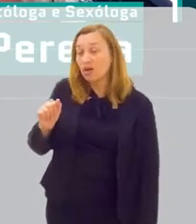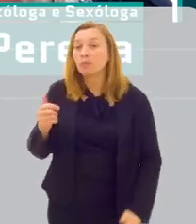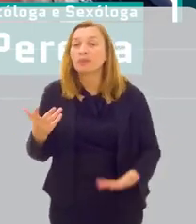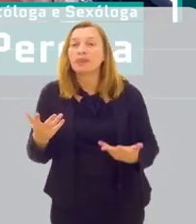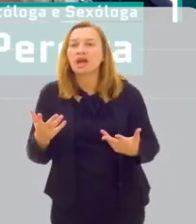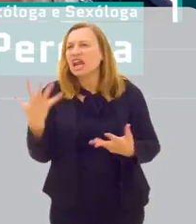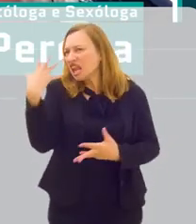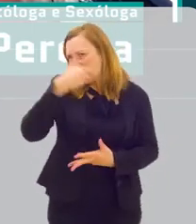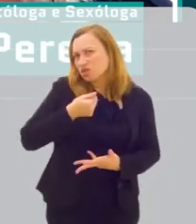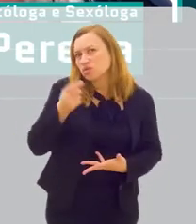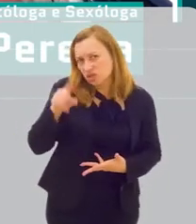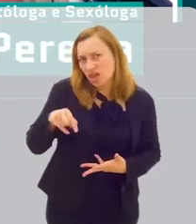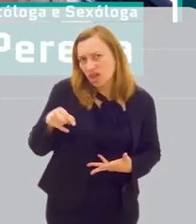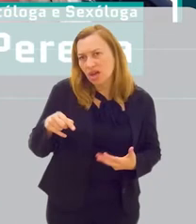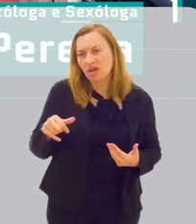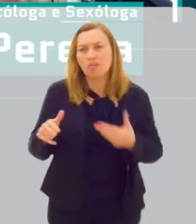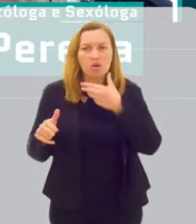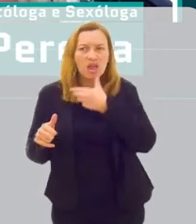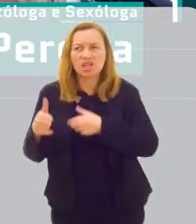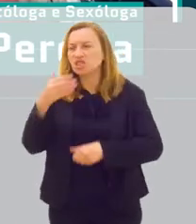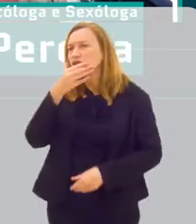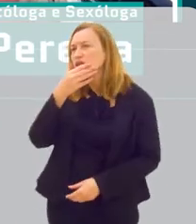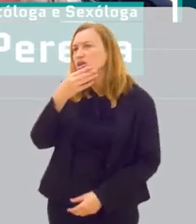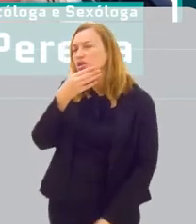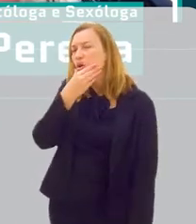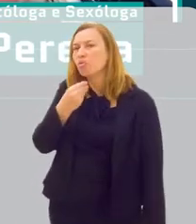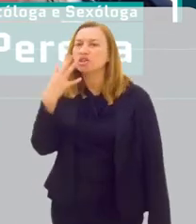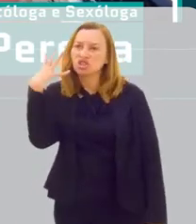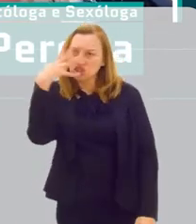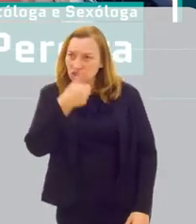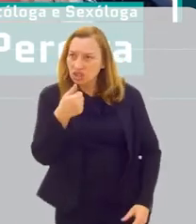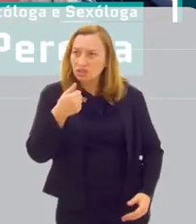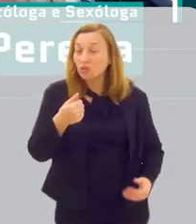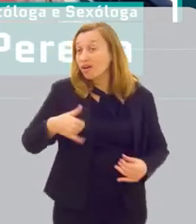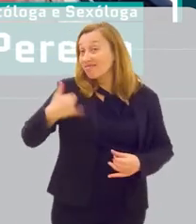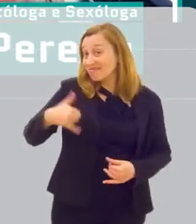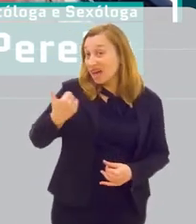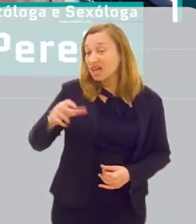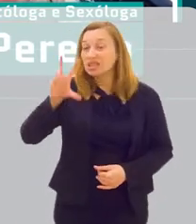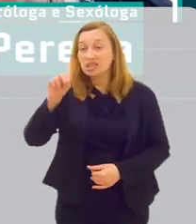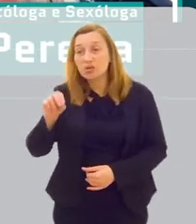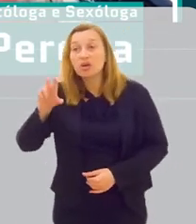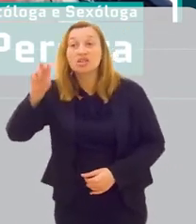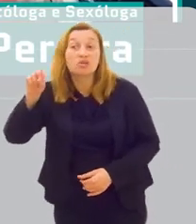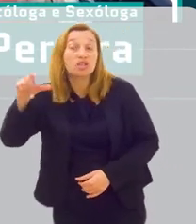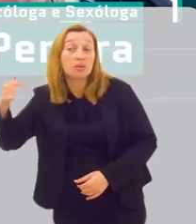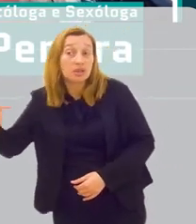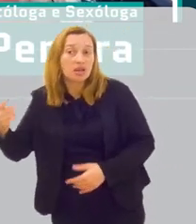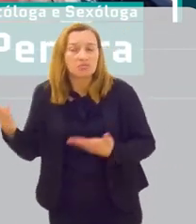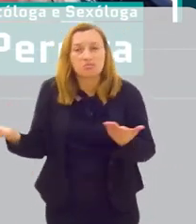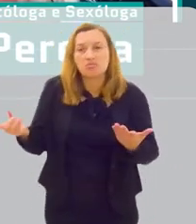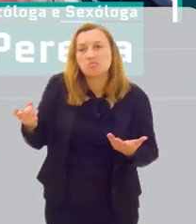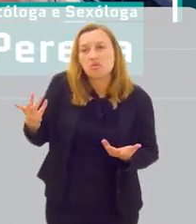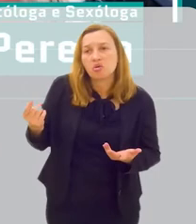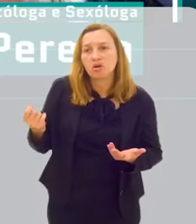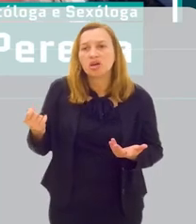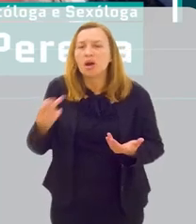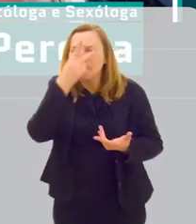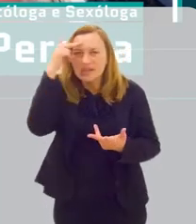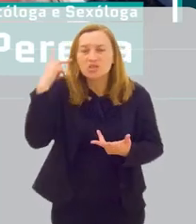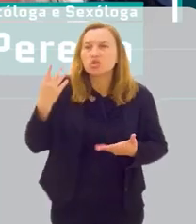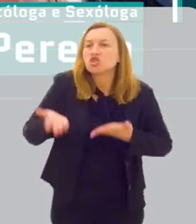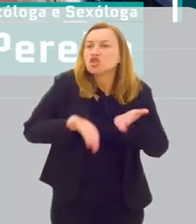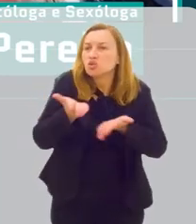estético, lindos, né? Lindas, homens e mulheres lindos com essa idade, com 50, 50 e poucos anos,